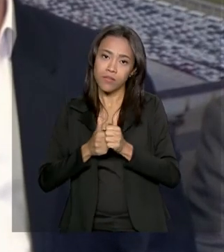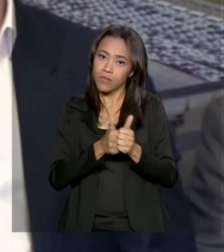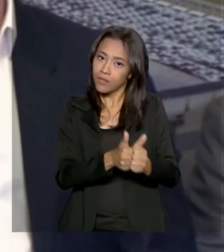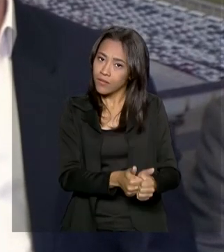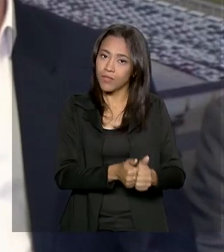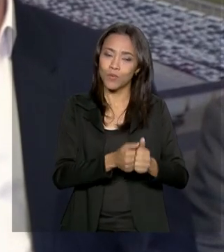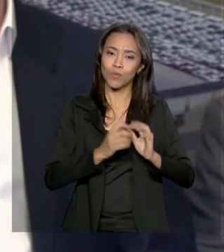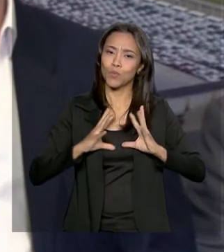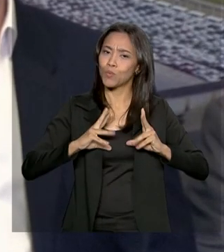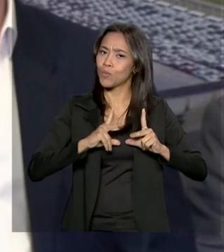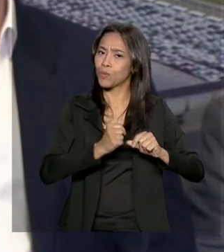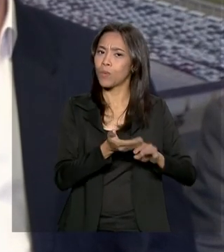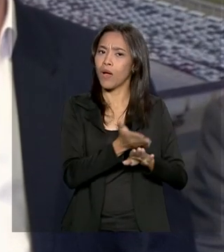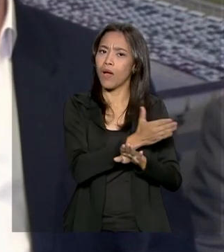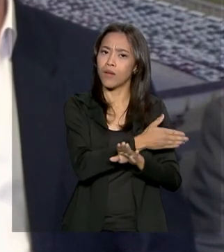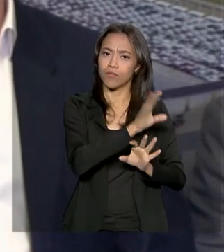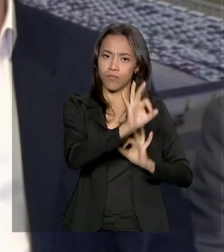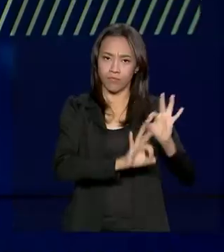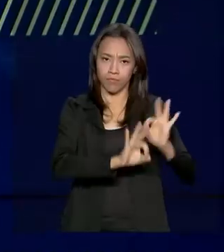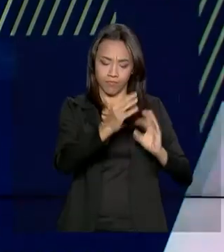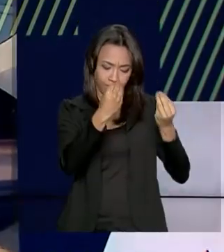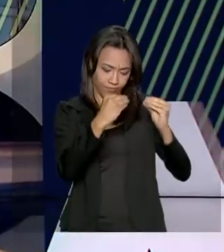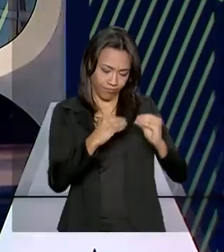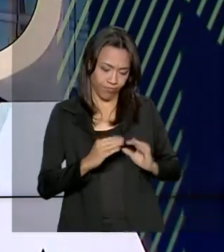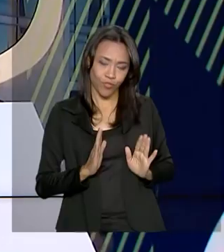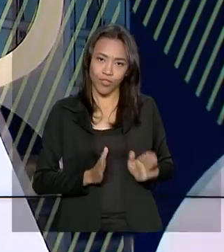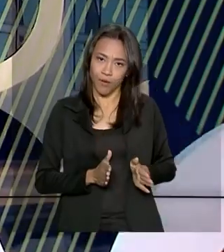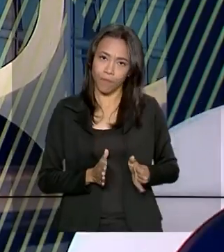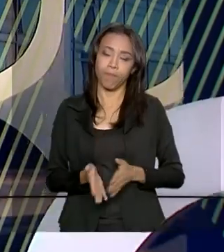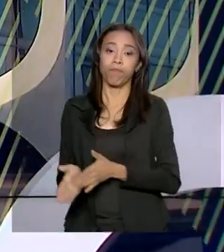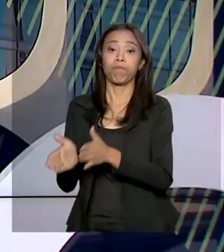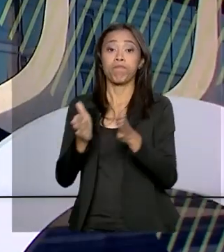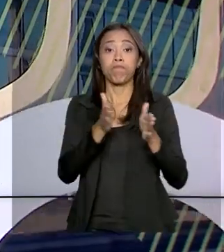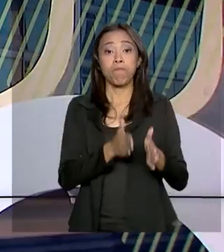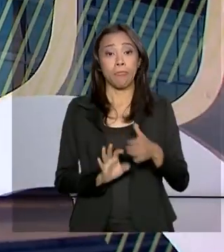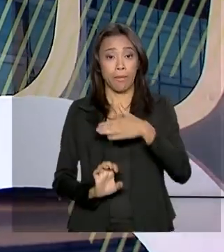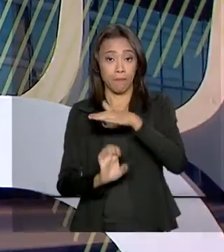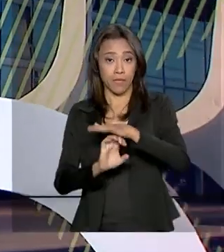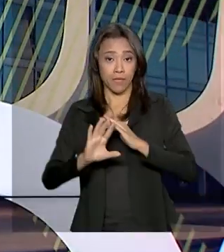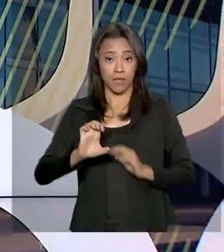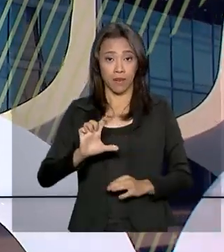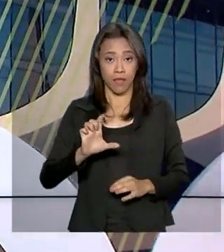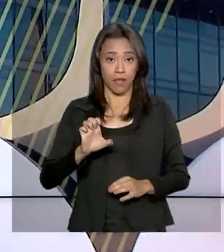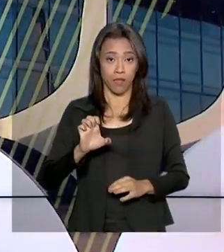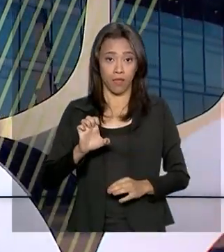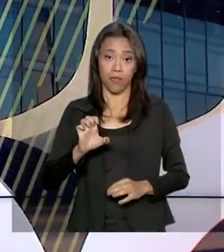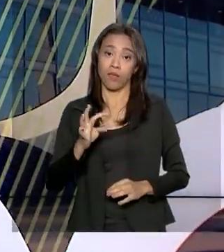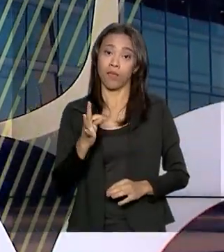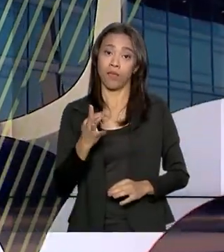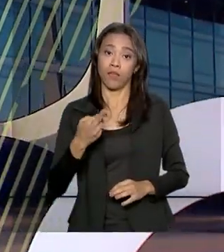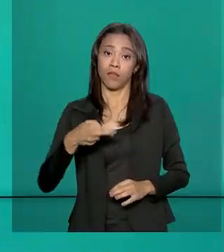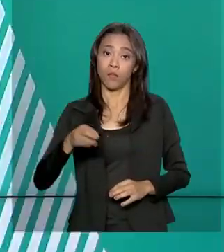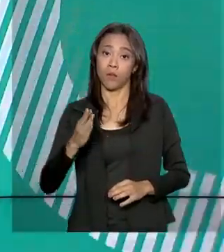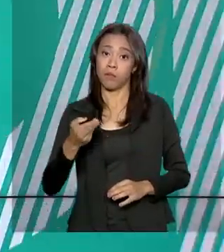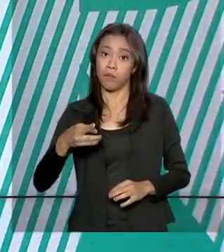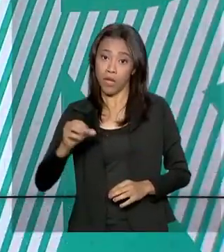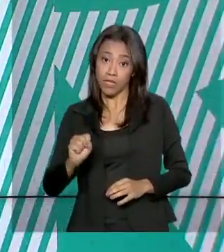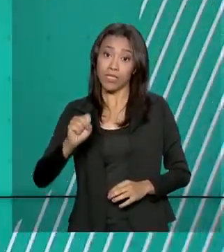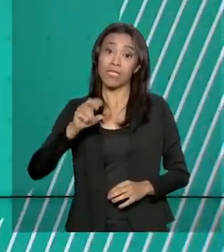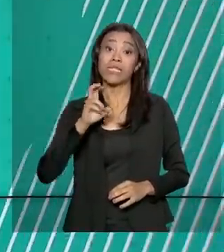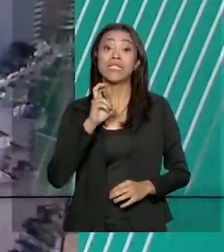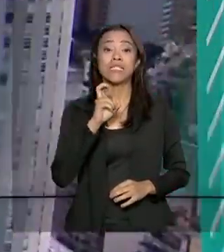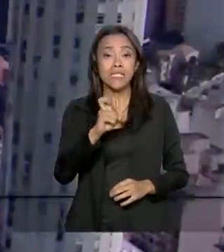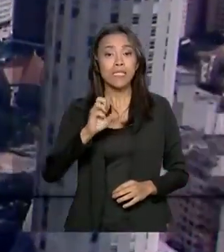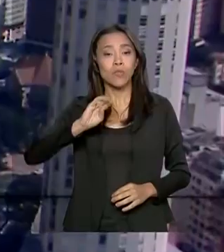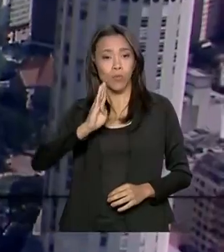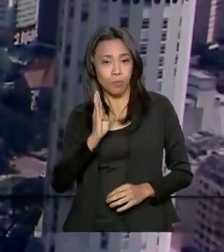conforme nós programamos no início do ano. E a Eletrobras registrou lucro de 5,5 de reais no